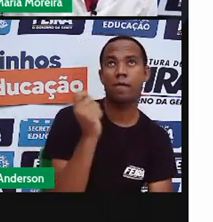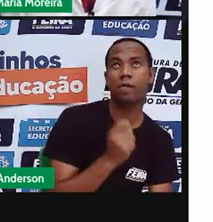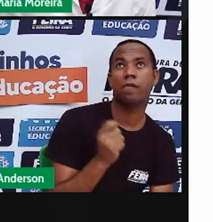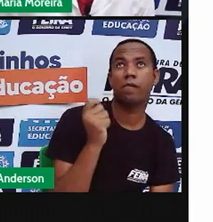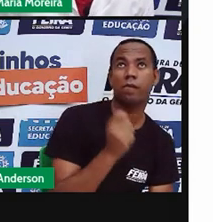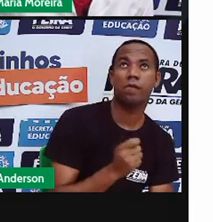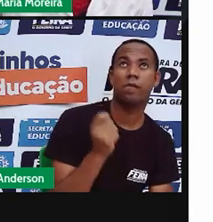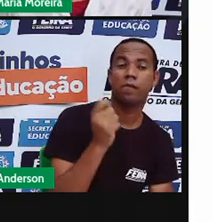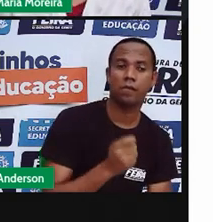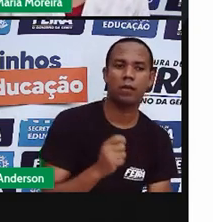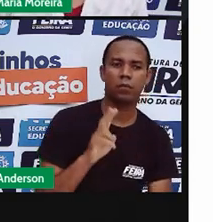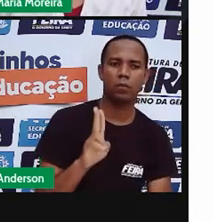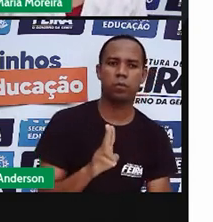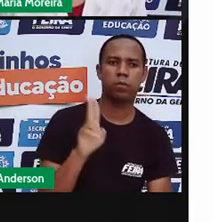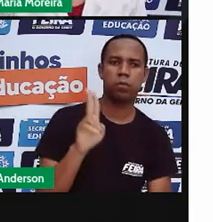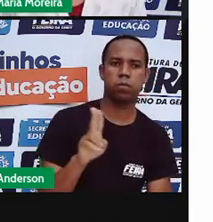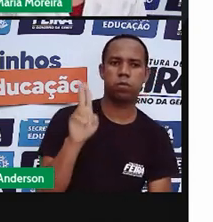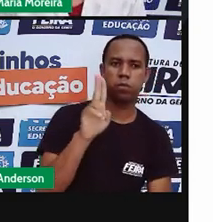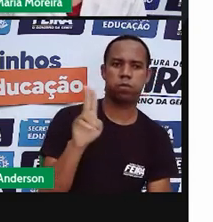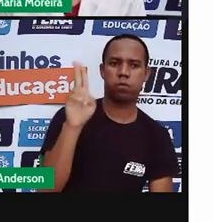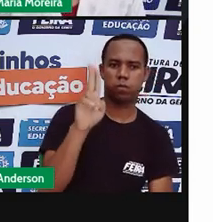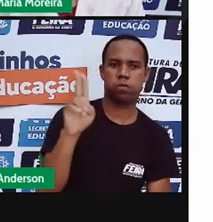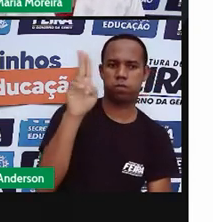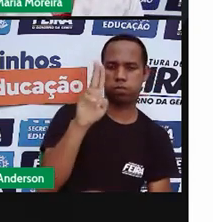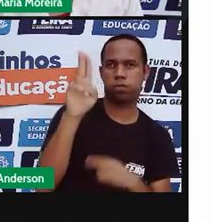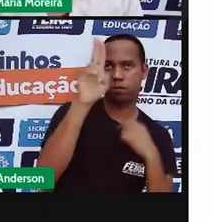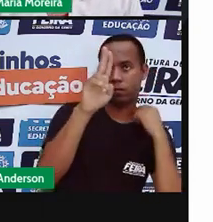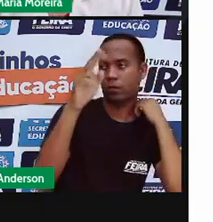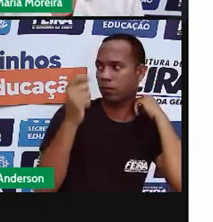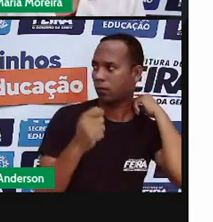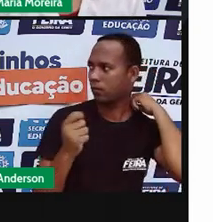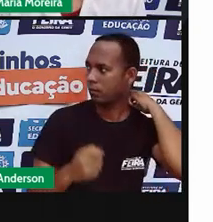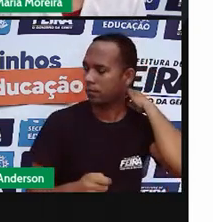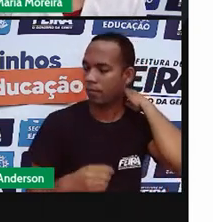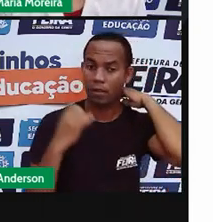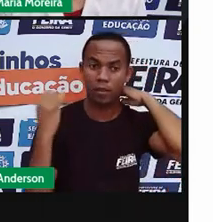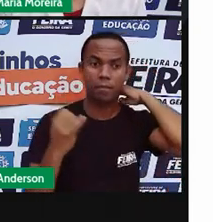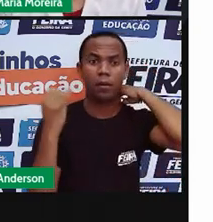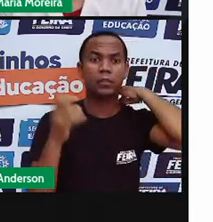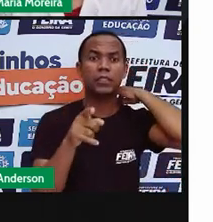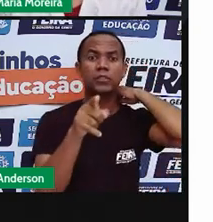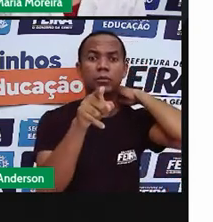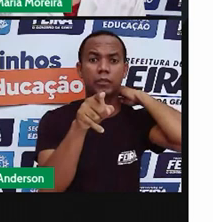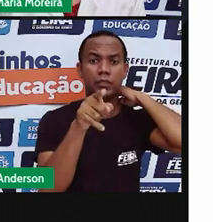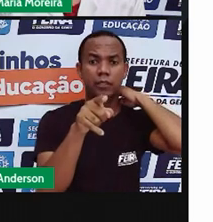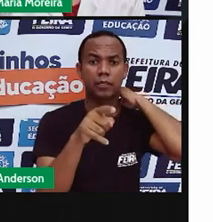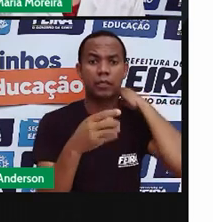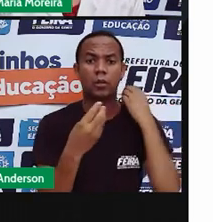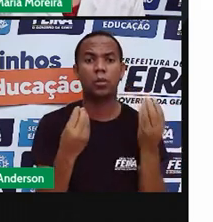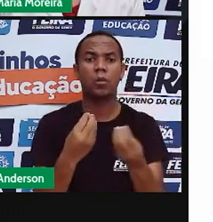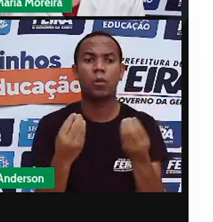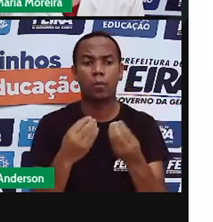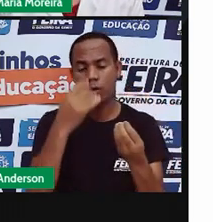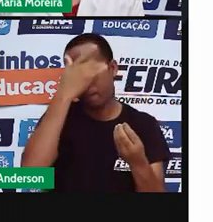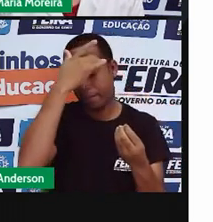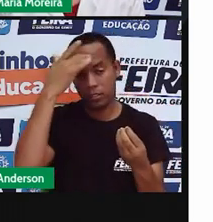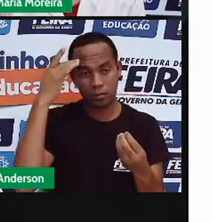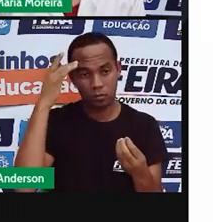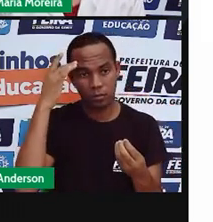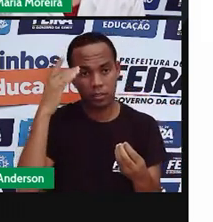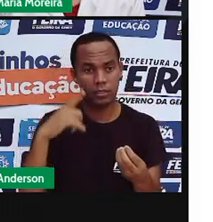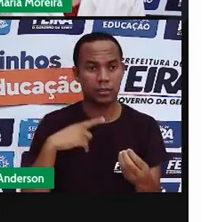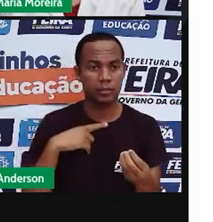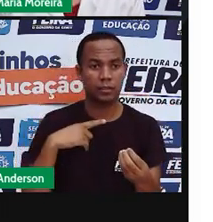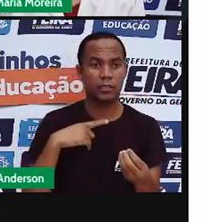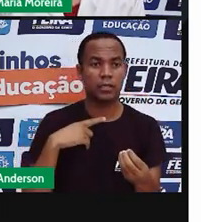vá subindo. Um detalhe importante, Andressa, sobre as pipas, tá? Algumas pessoas têm o costume de